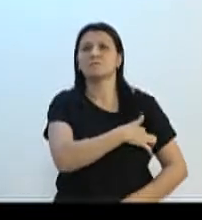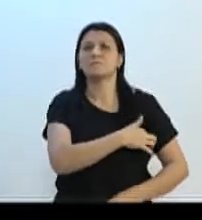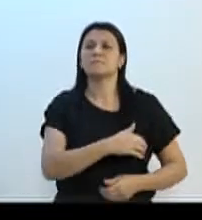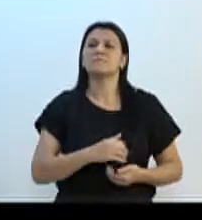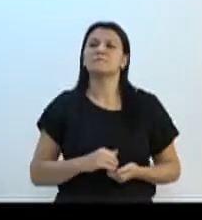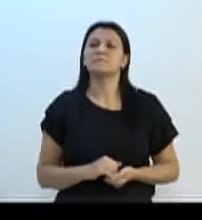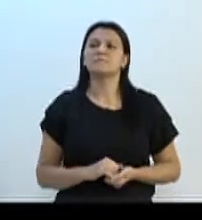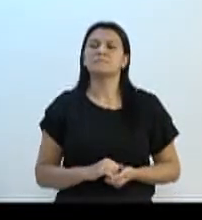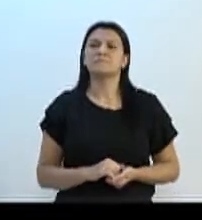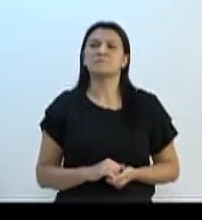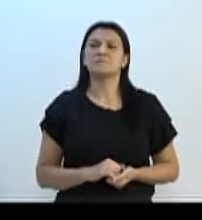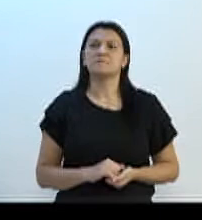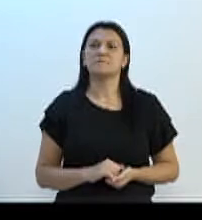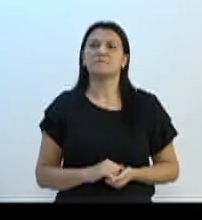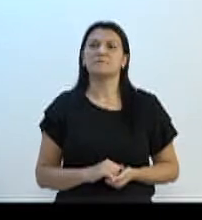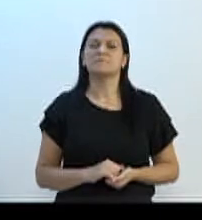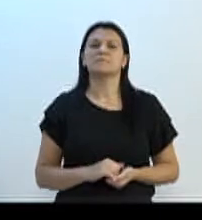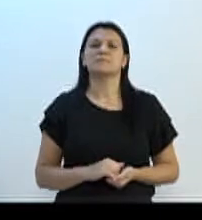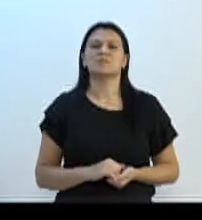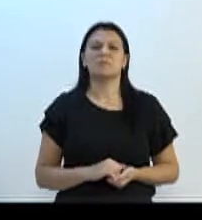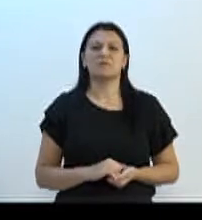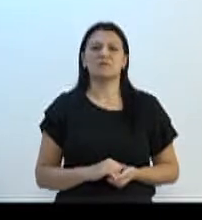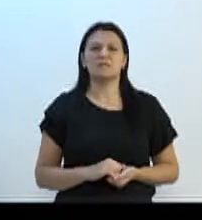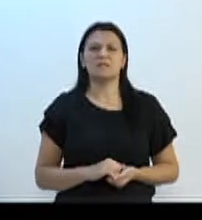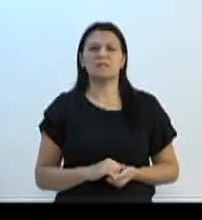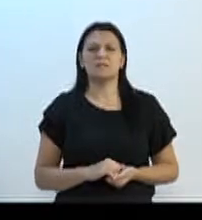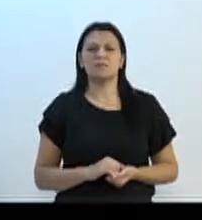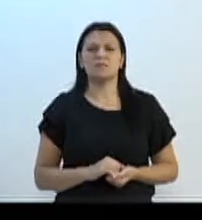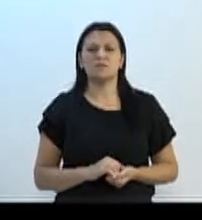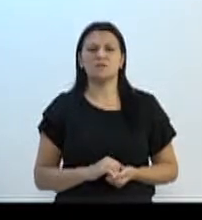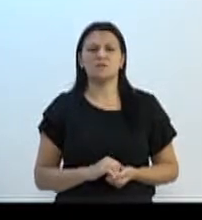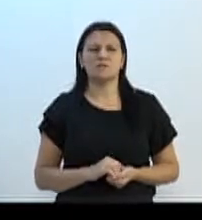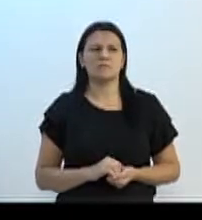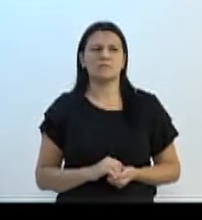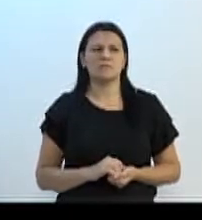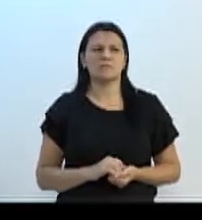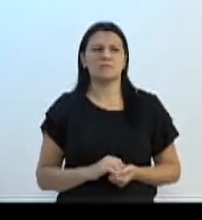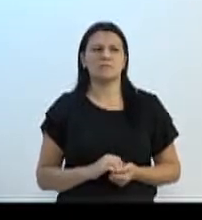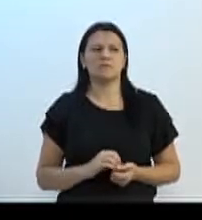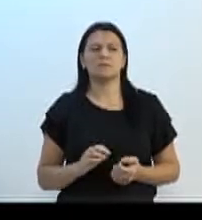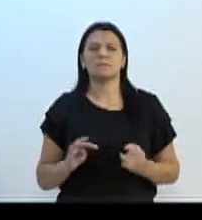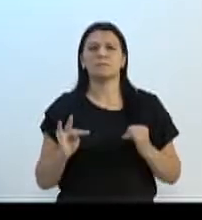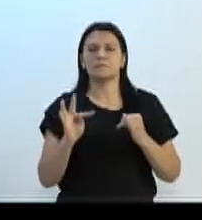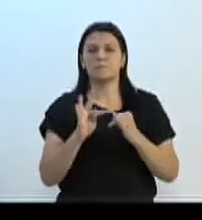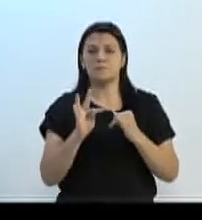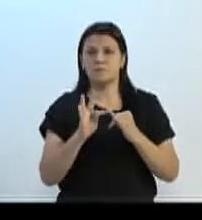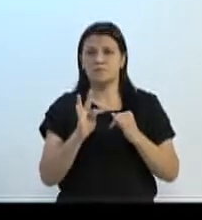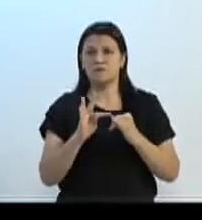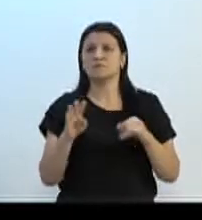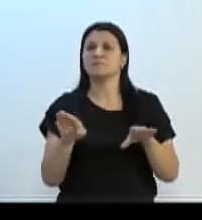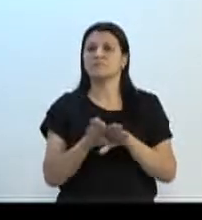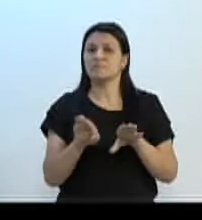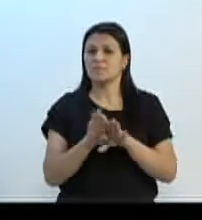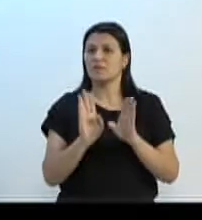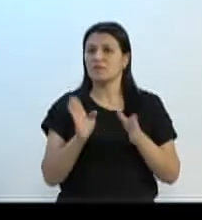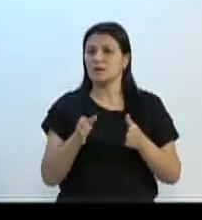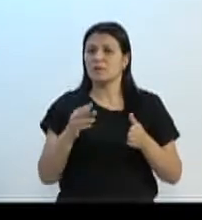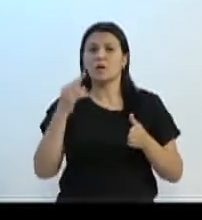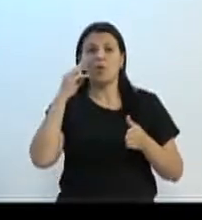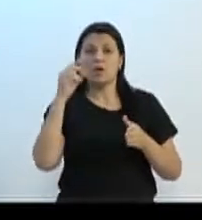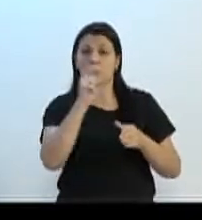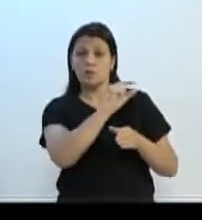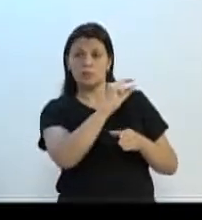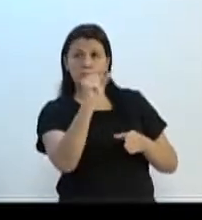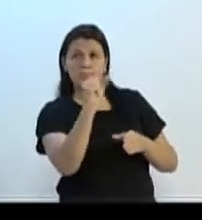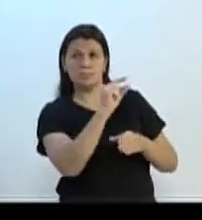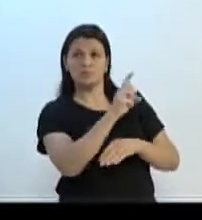Estou aqui na Itapauazinha também, na rua Radialista Rodóvice Estreio. Olha bem essa data aqui. Término da